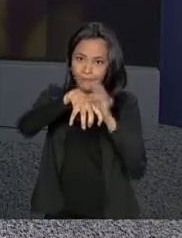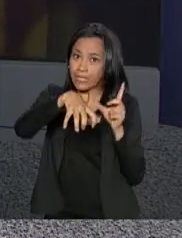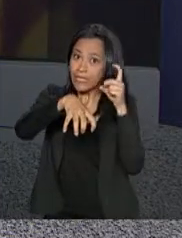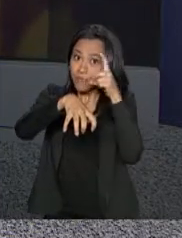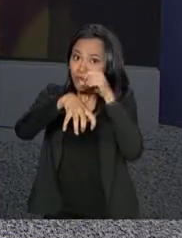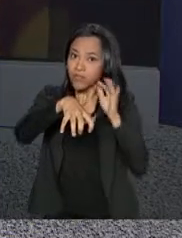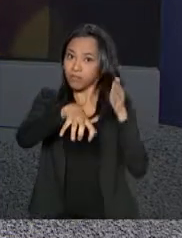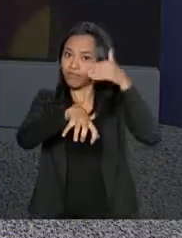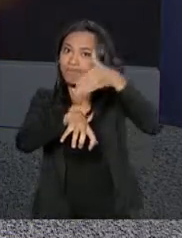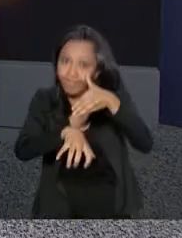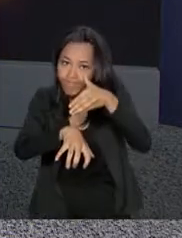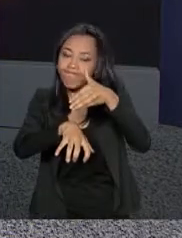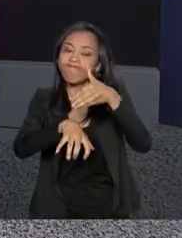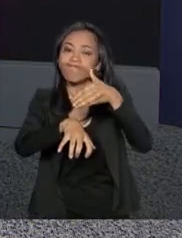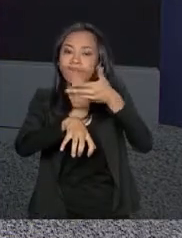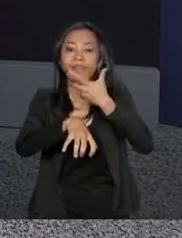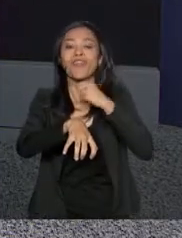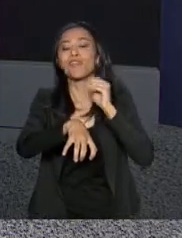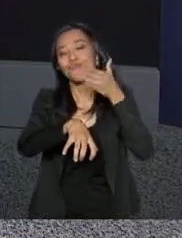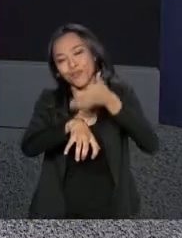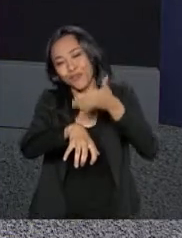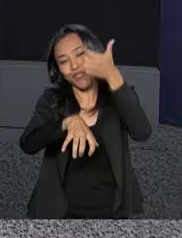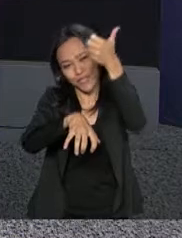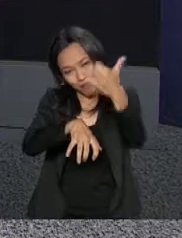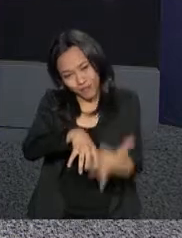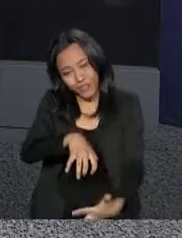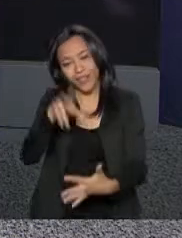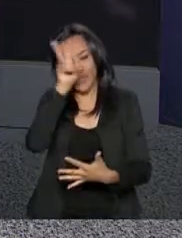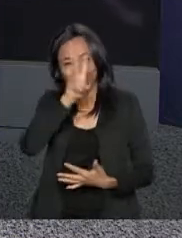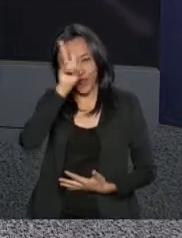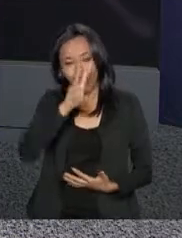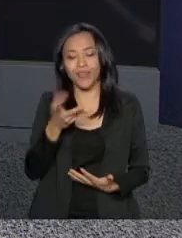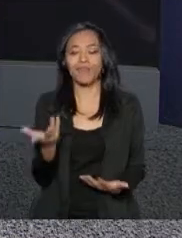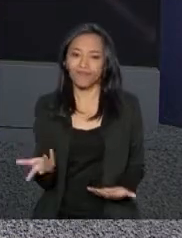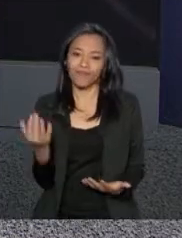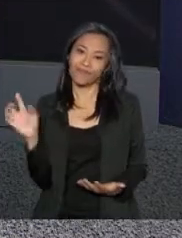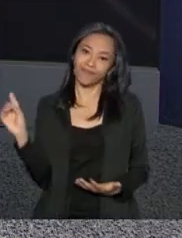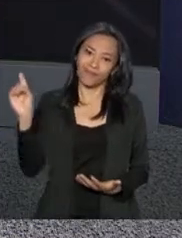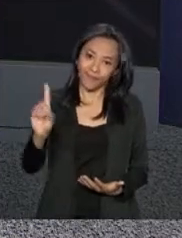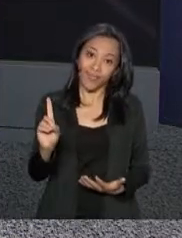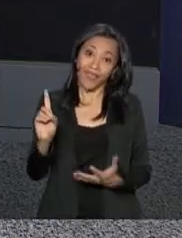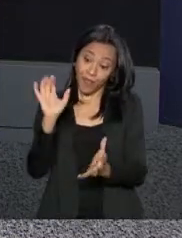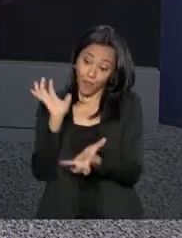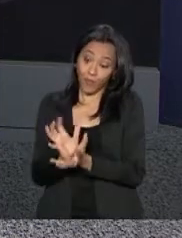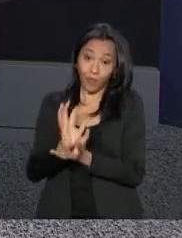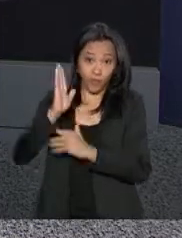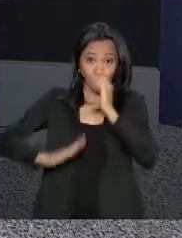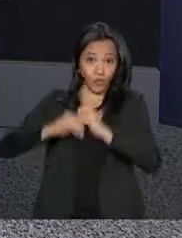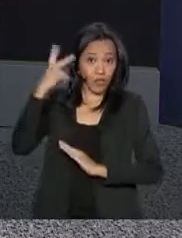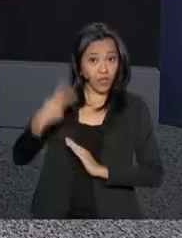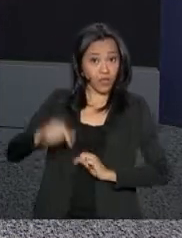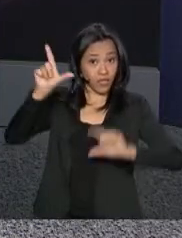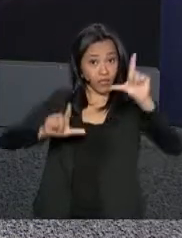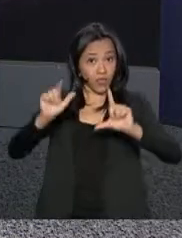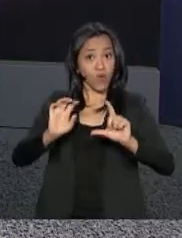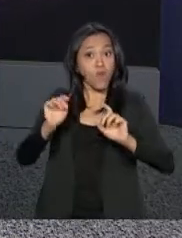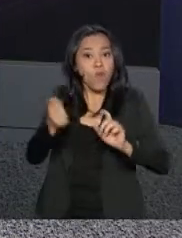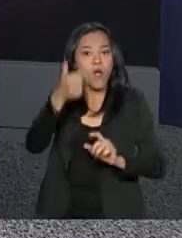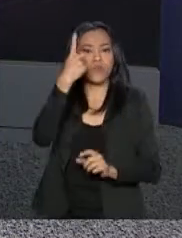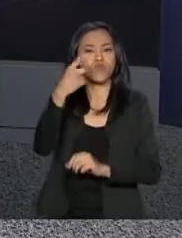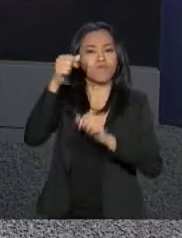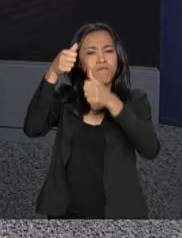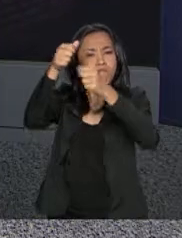difícil de chegar. Quem foi até lá e conta um pouco dessa história pra gente é a equipe da TVNBR, que ficou quase um mês